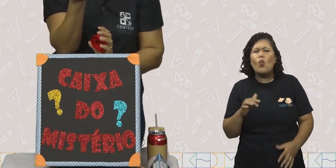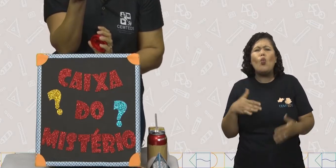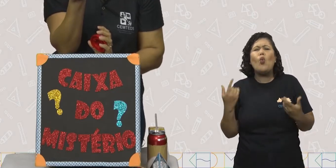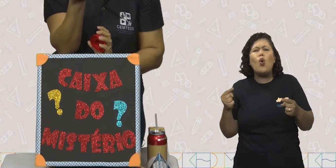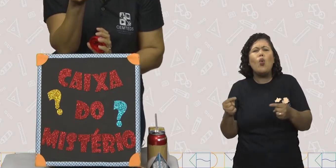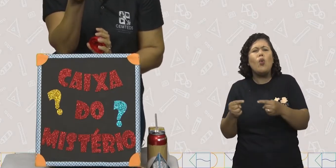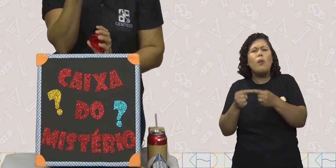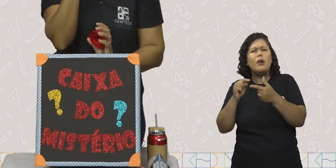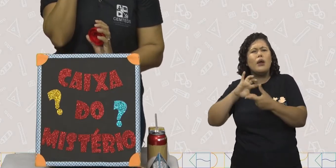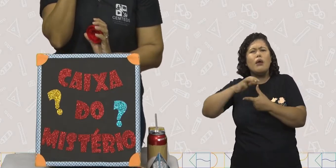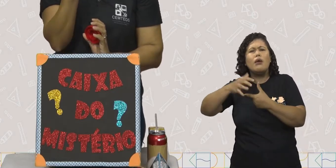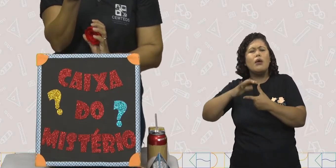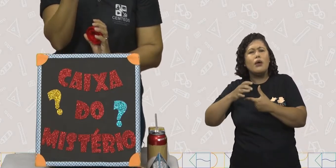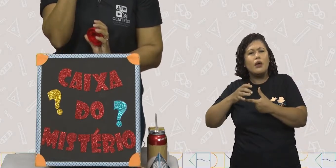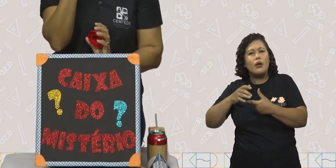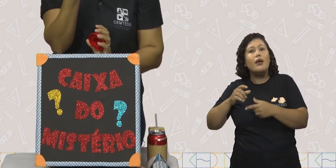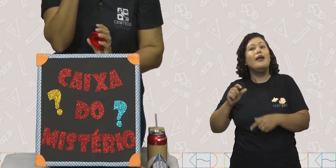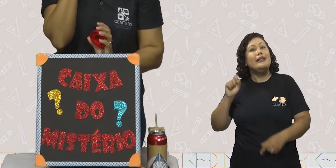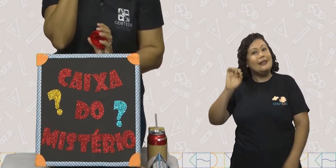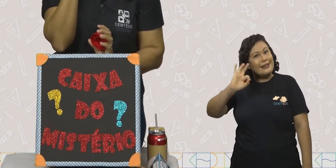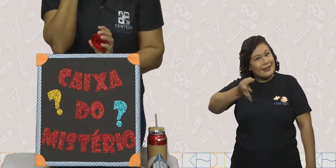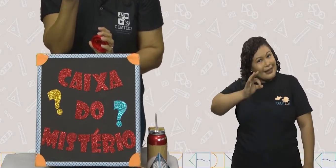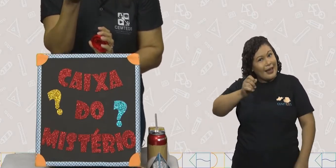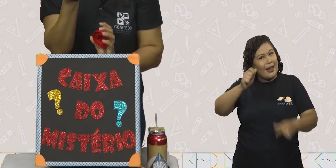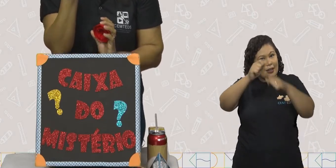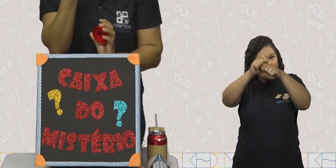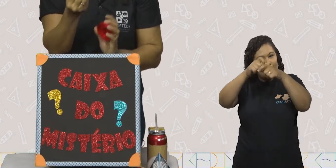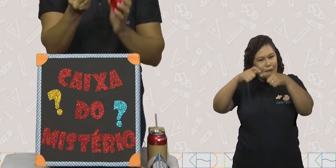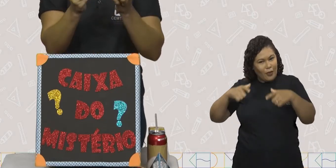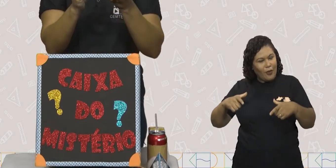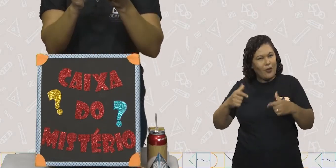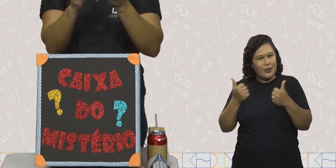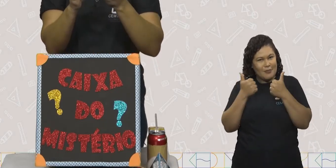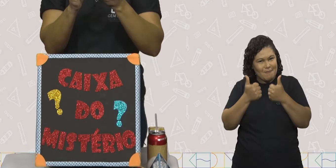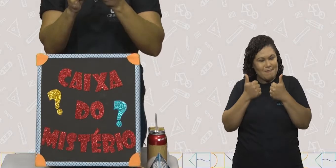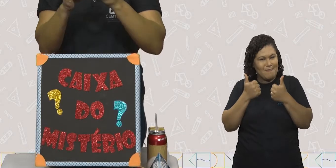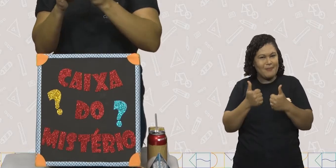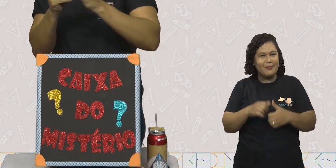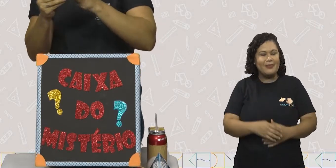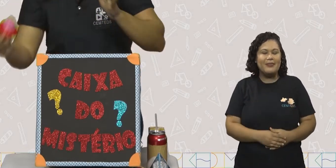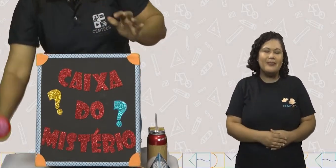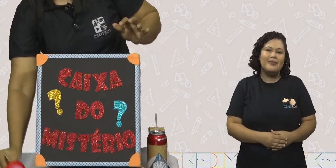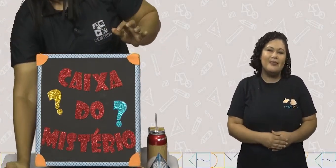com o que mesmo, hein? Isso, se parece com um cone. Muito bem.